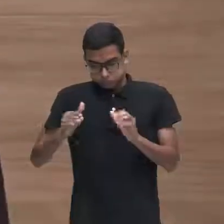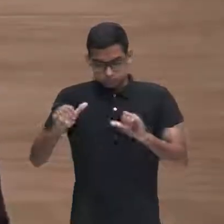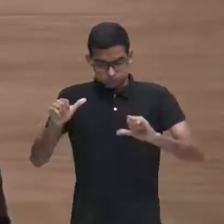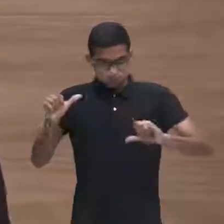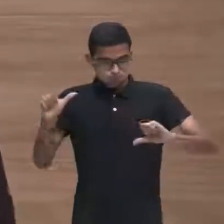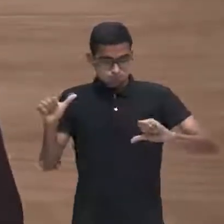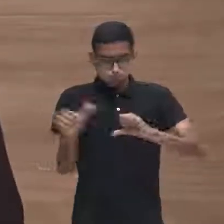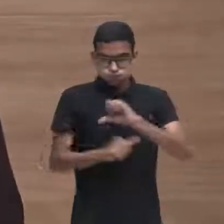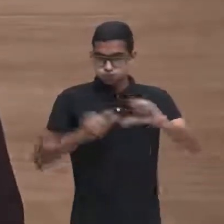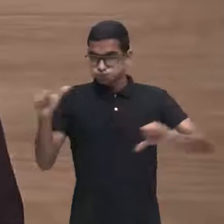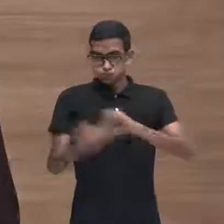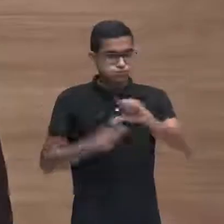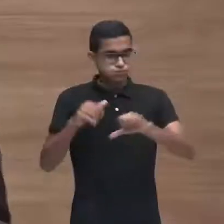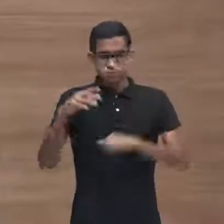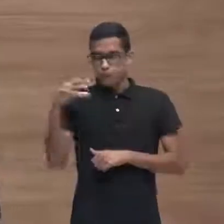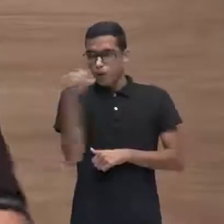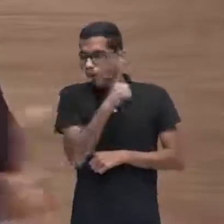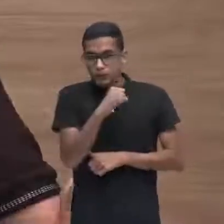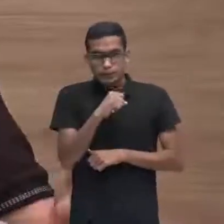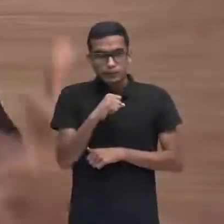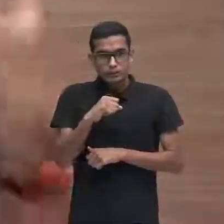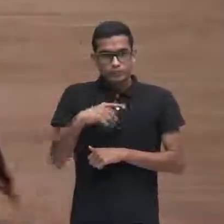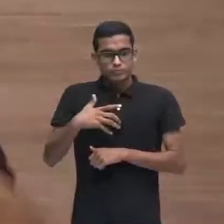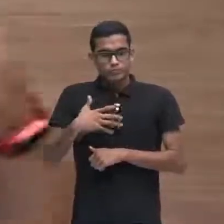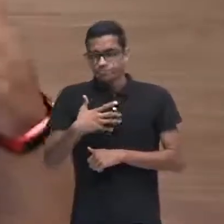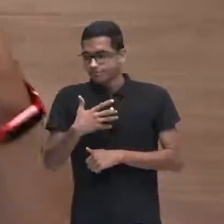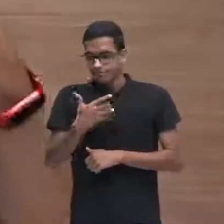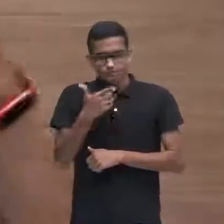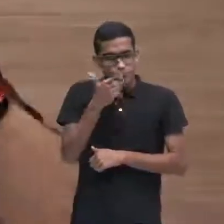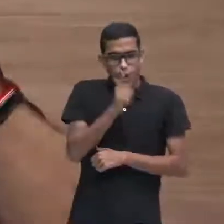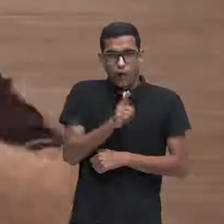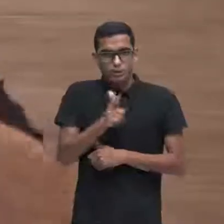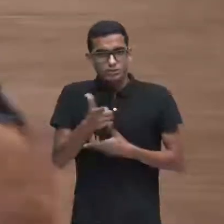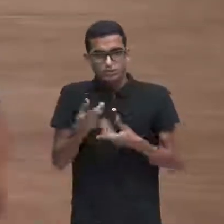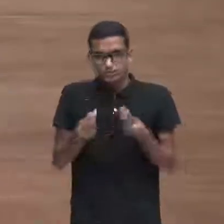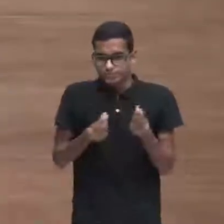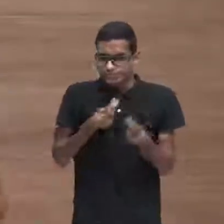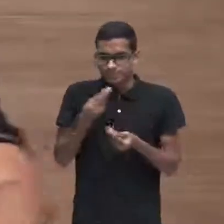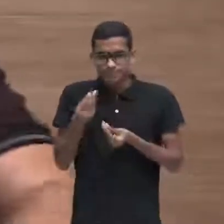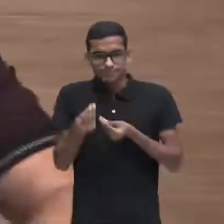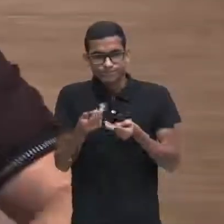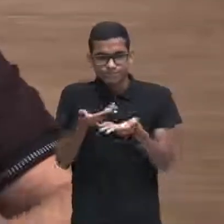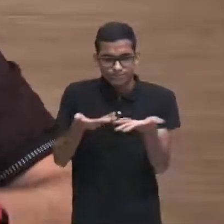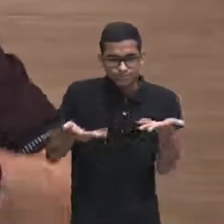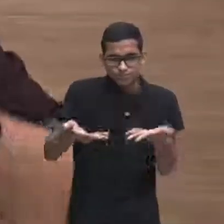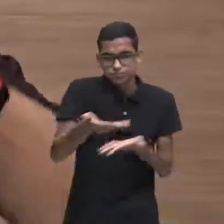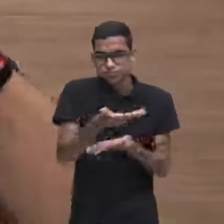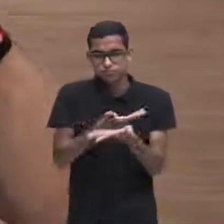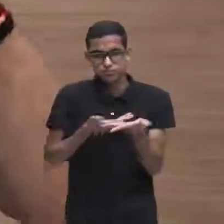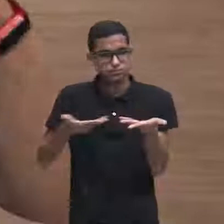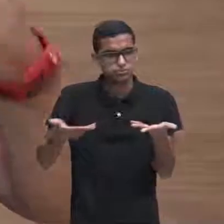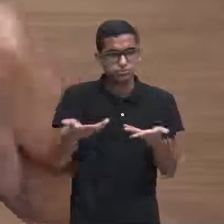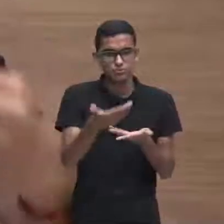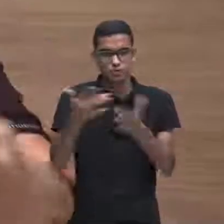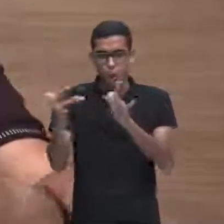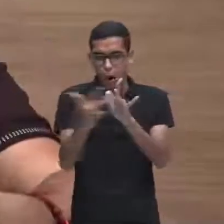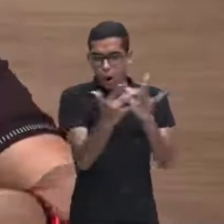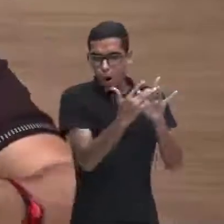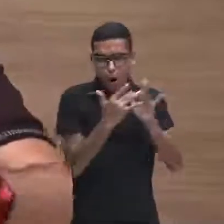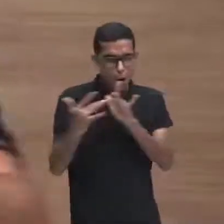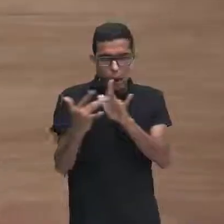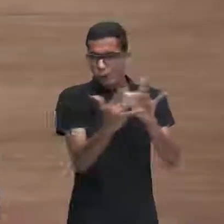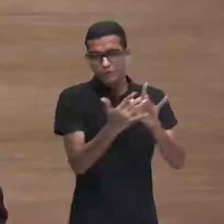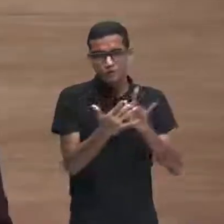tão grande, que elas não conseguem mais, sabe, conviver com o outro, elas não conseguem